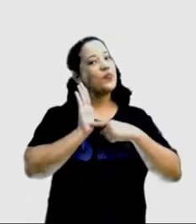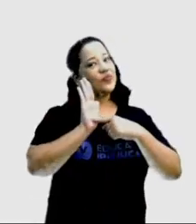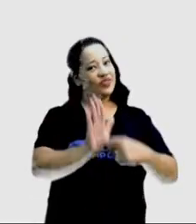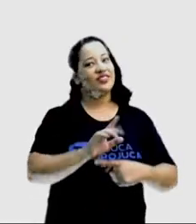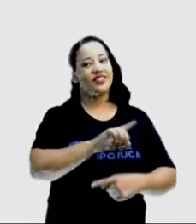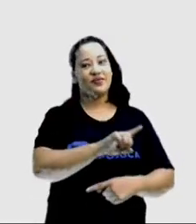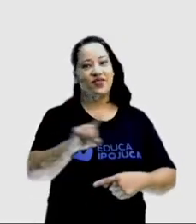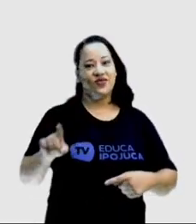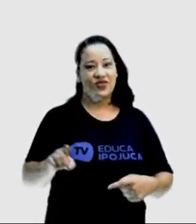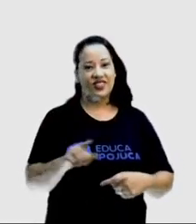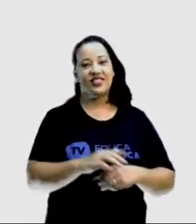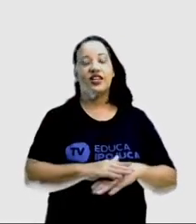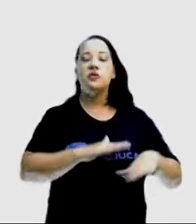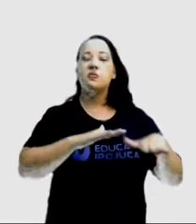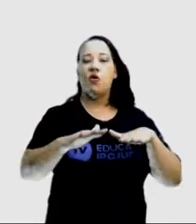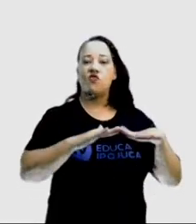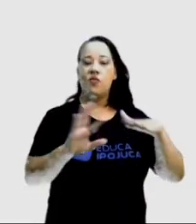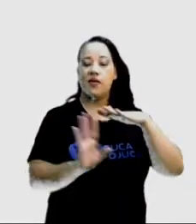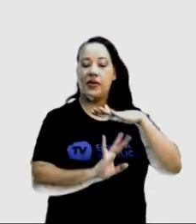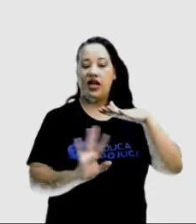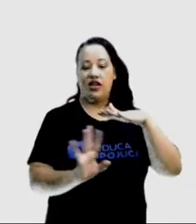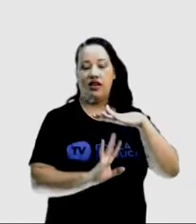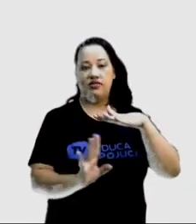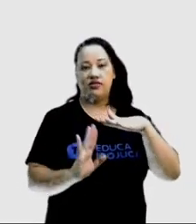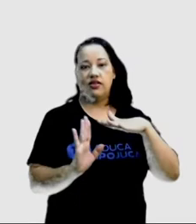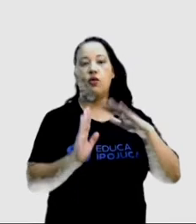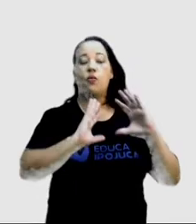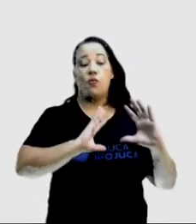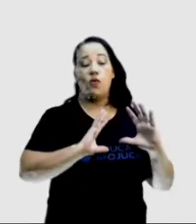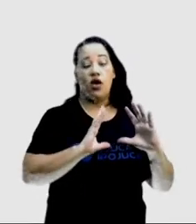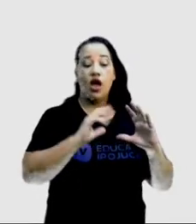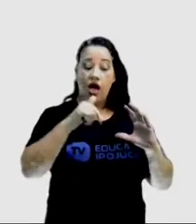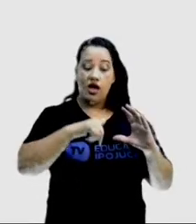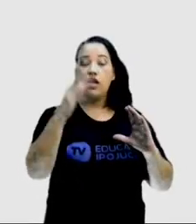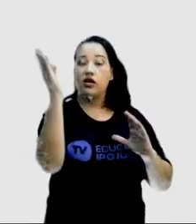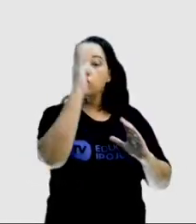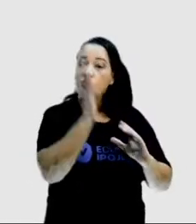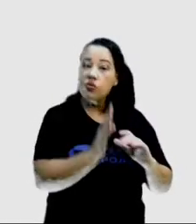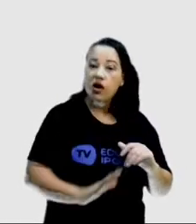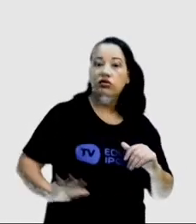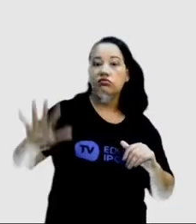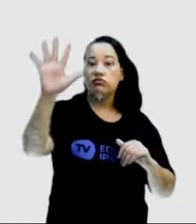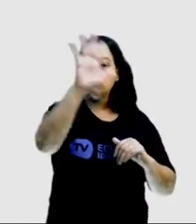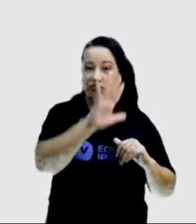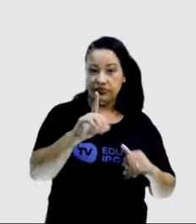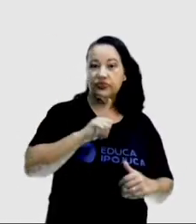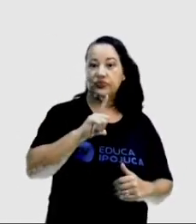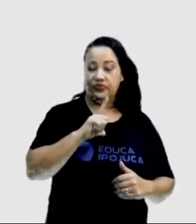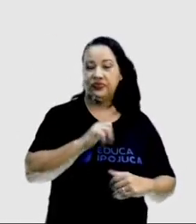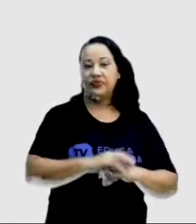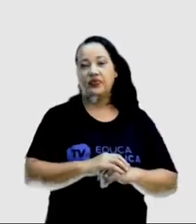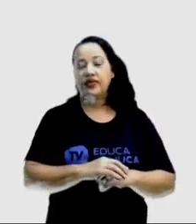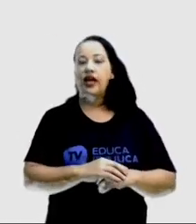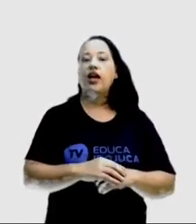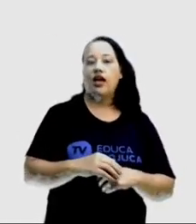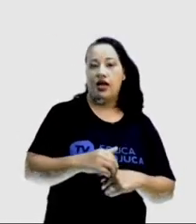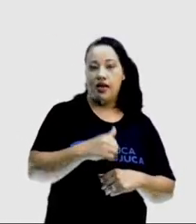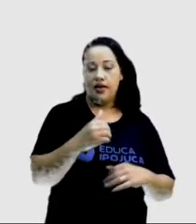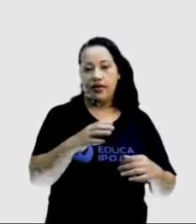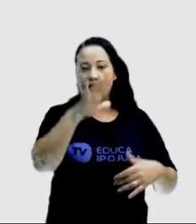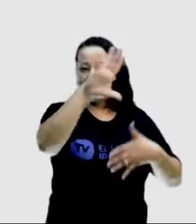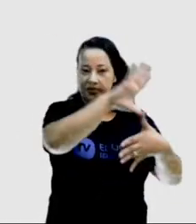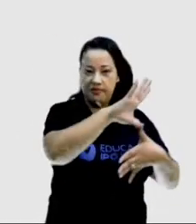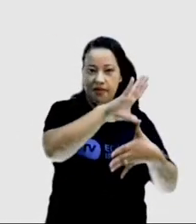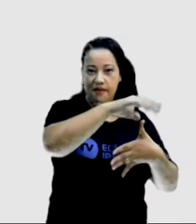agora os movimentos migratórios que aconteceram dentro do território brasileiro. No primeiro mapa, nós vemos aí o